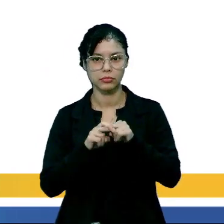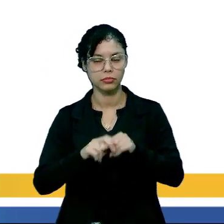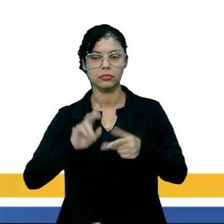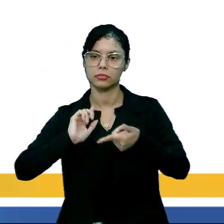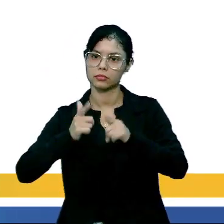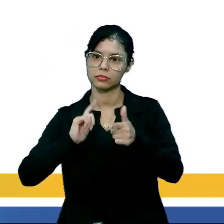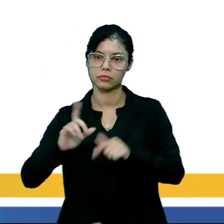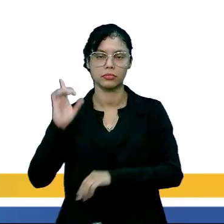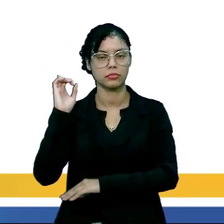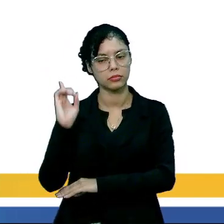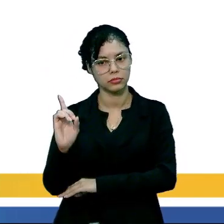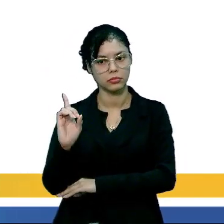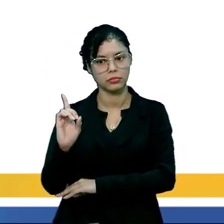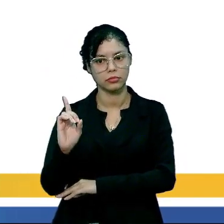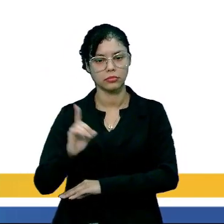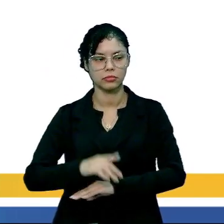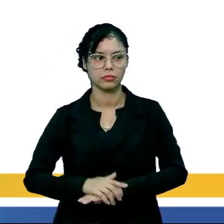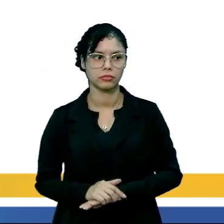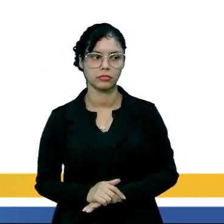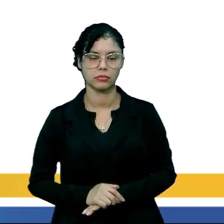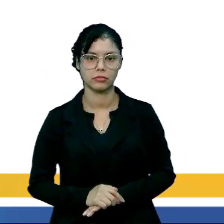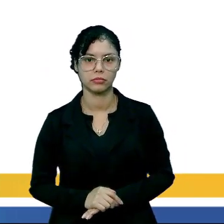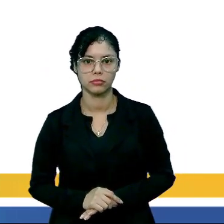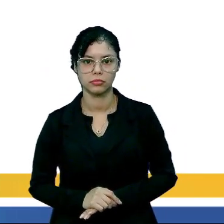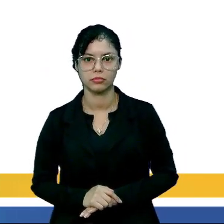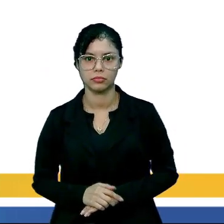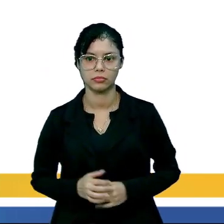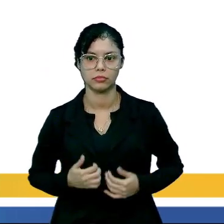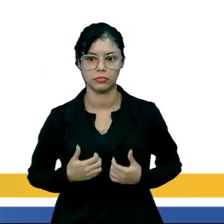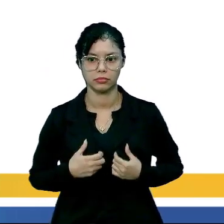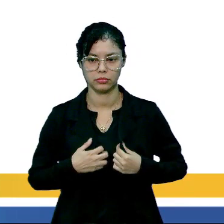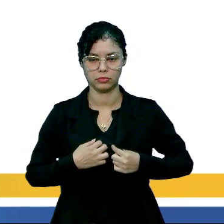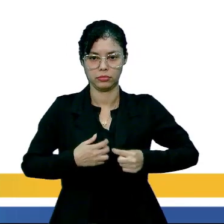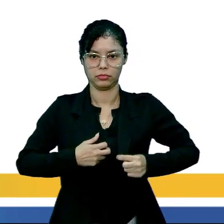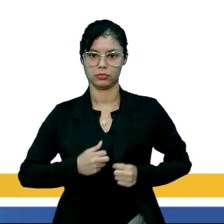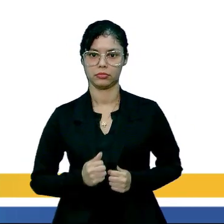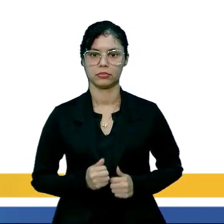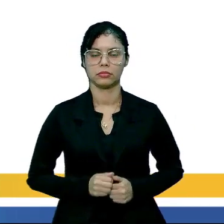Portanto, aí, a nossa alternativa correta é a letra D.